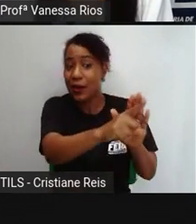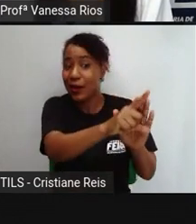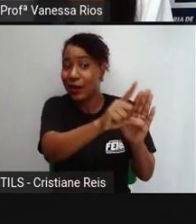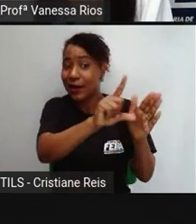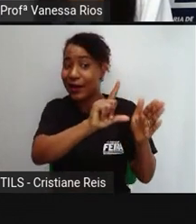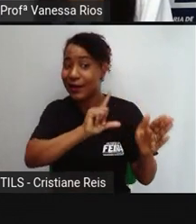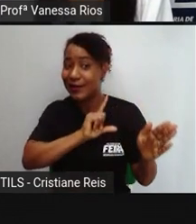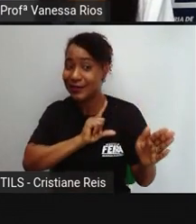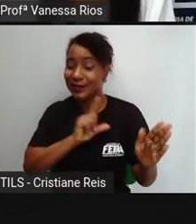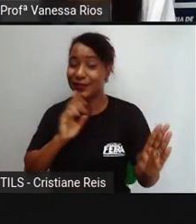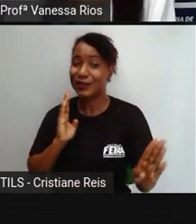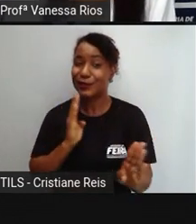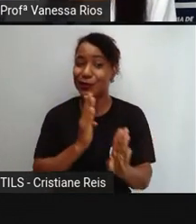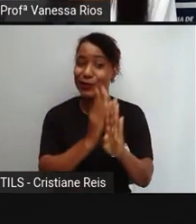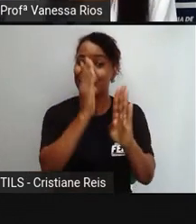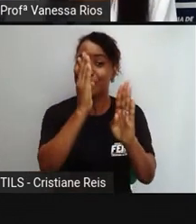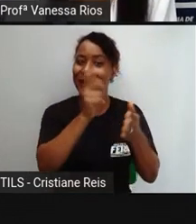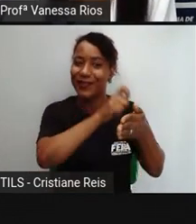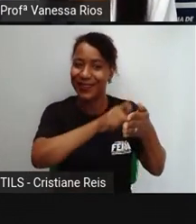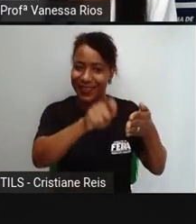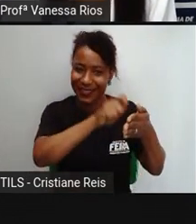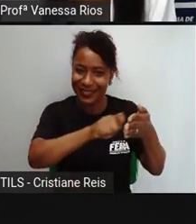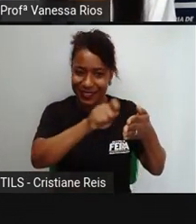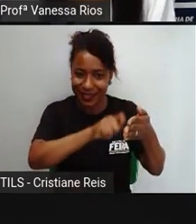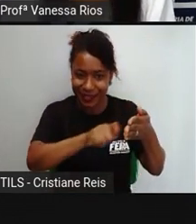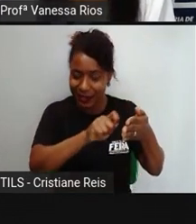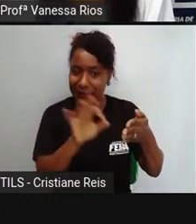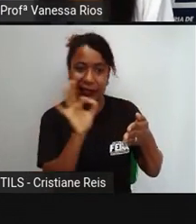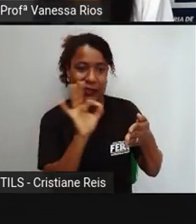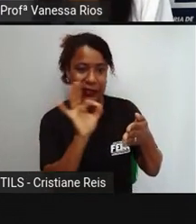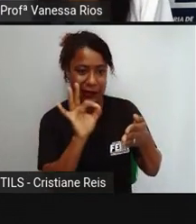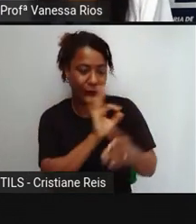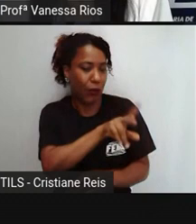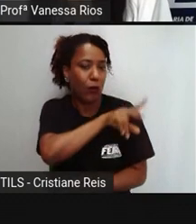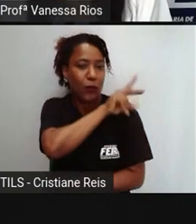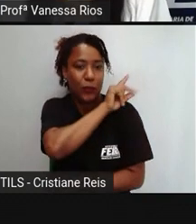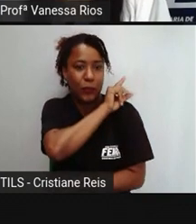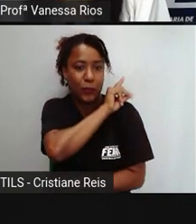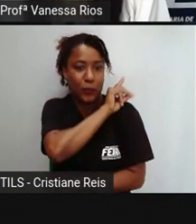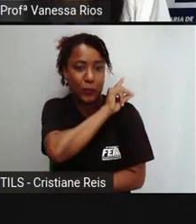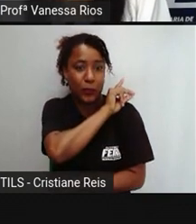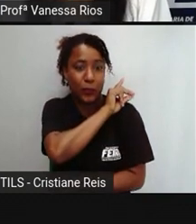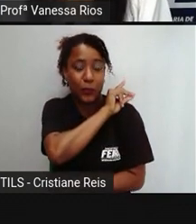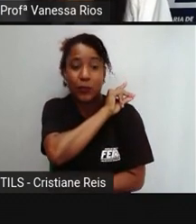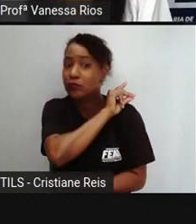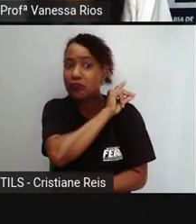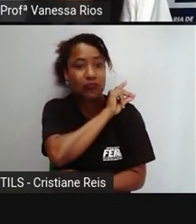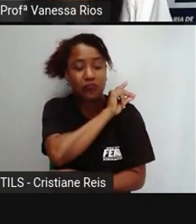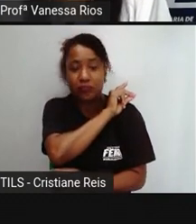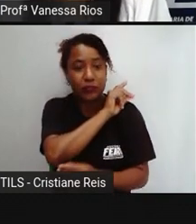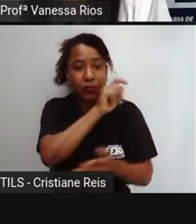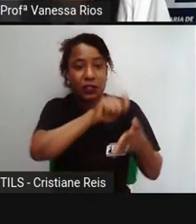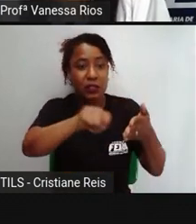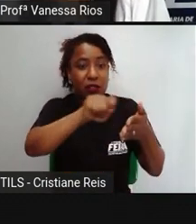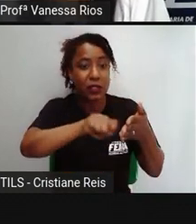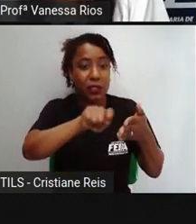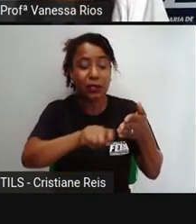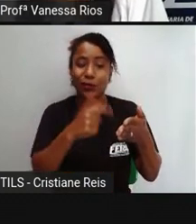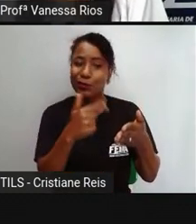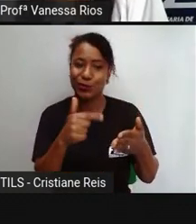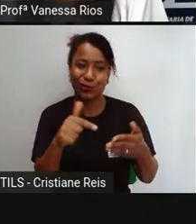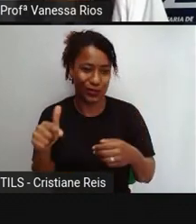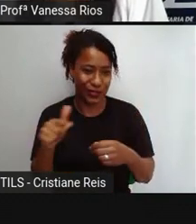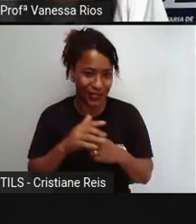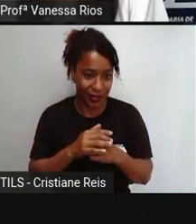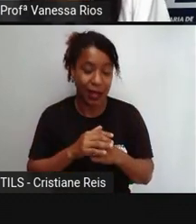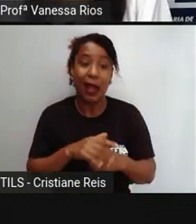descoberta da escrita. E a partir da descoberta da escrita, né, passam a ter aí outros momentos